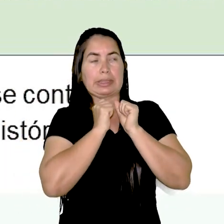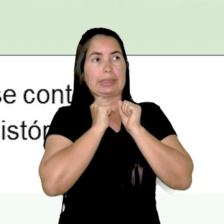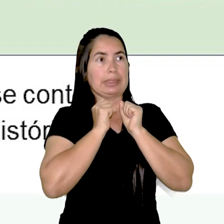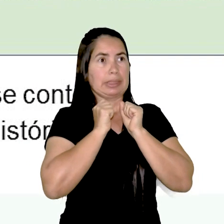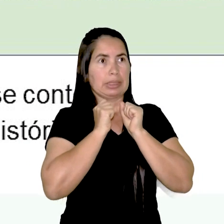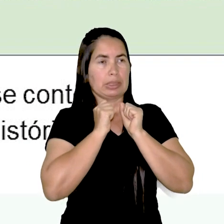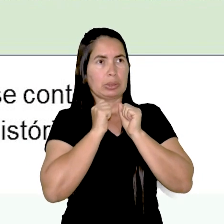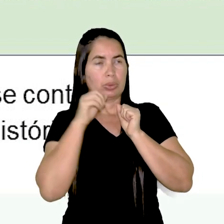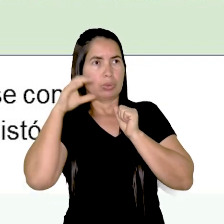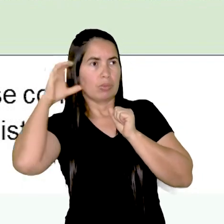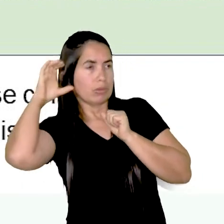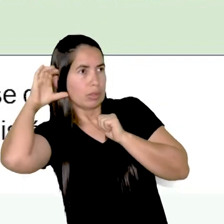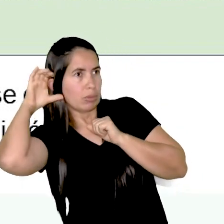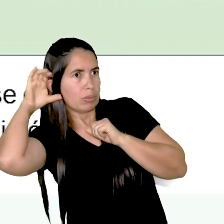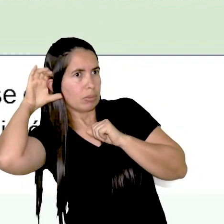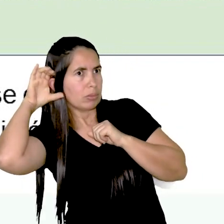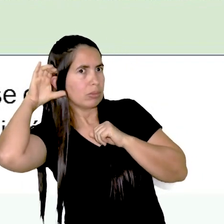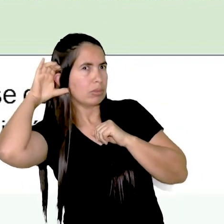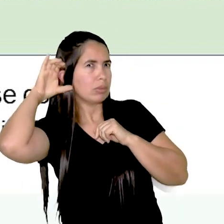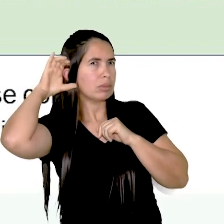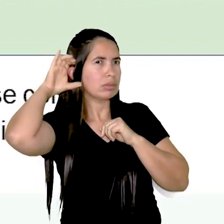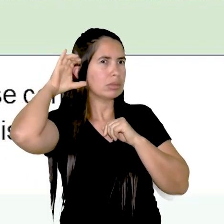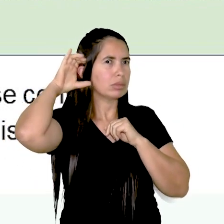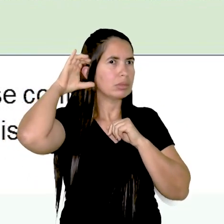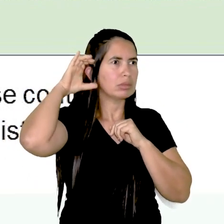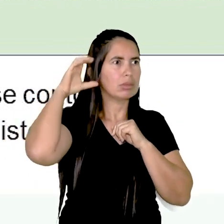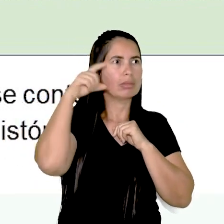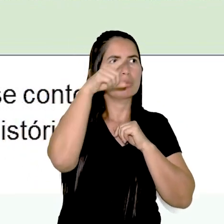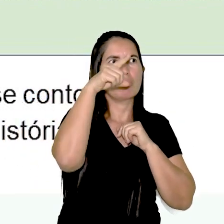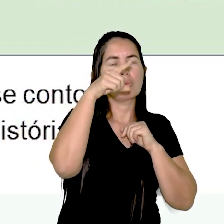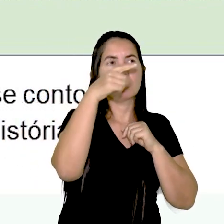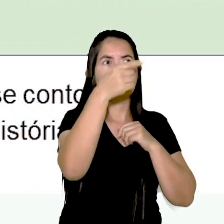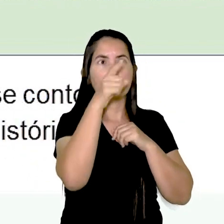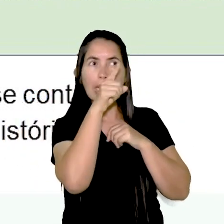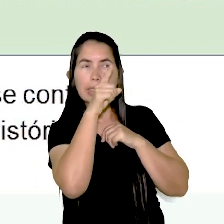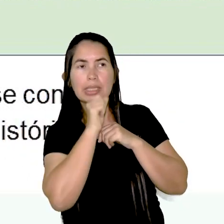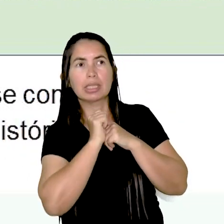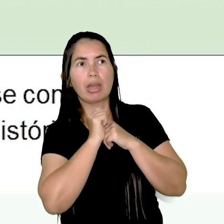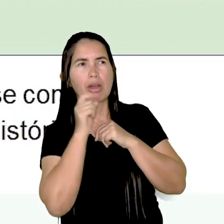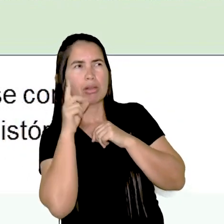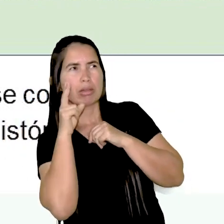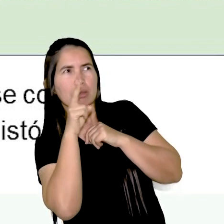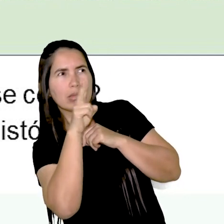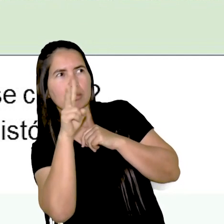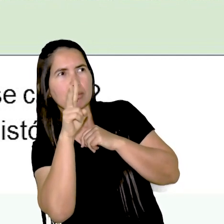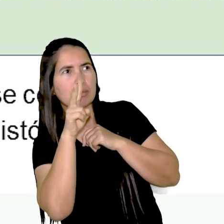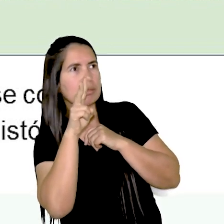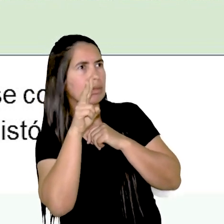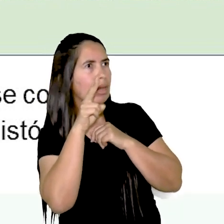quando ouviu o que saía do velho quarto. Olhando lá dentro, não acreditou.